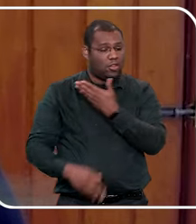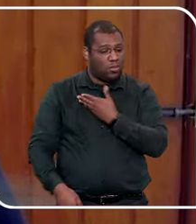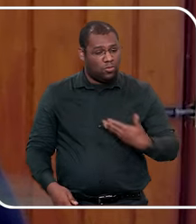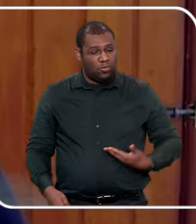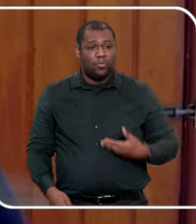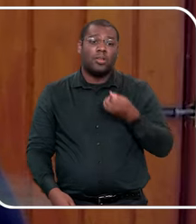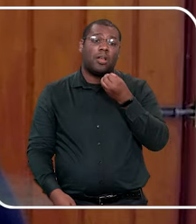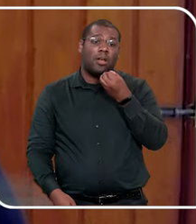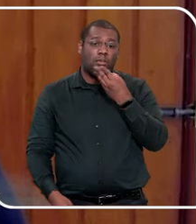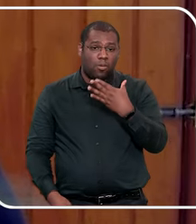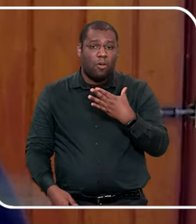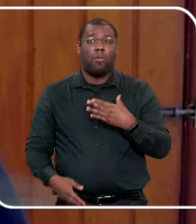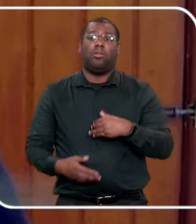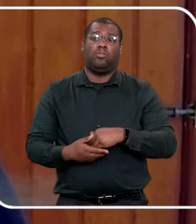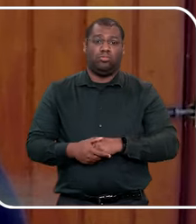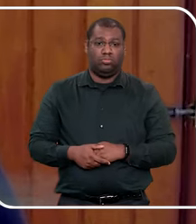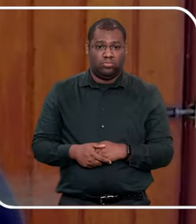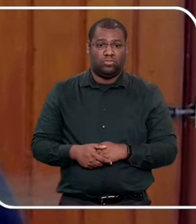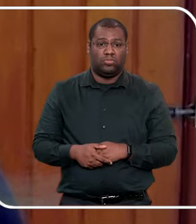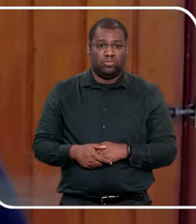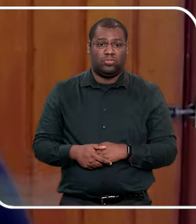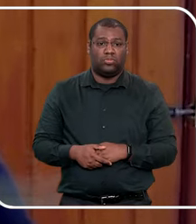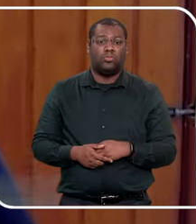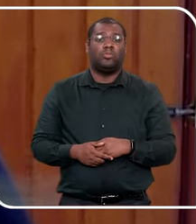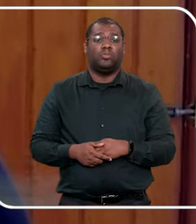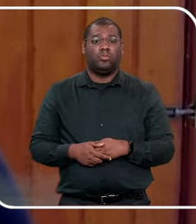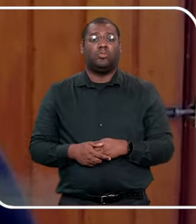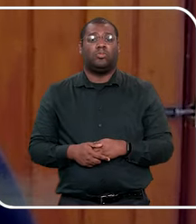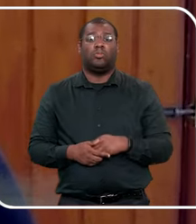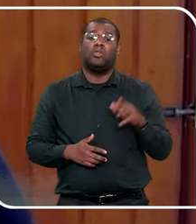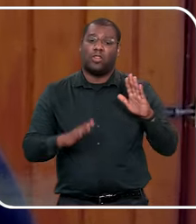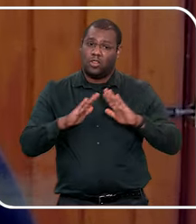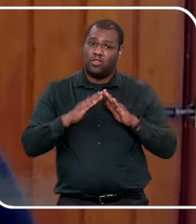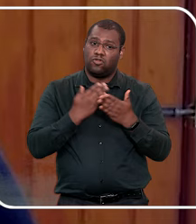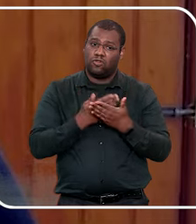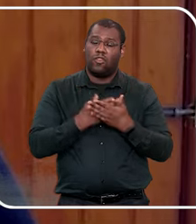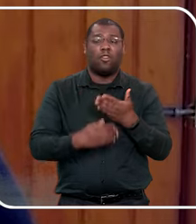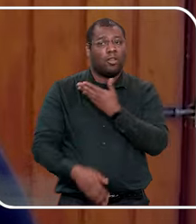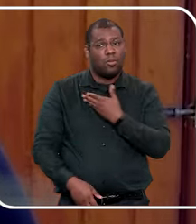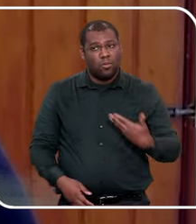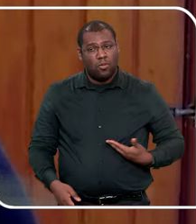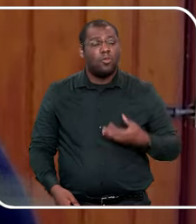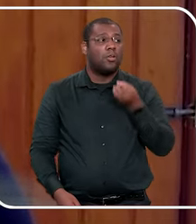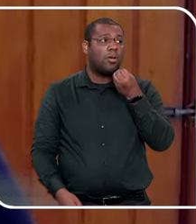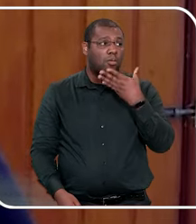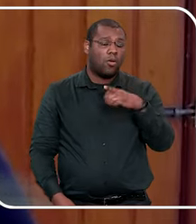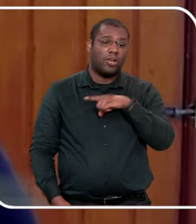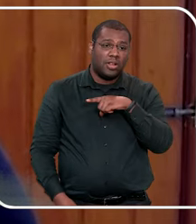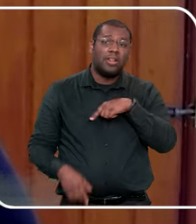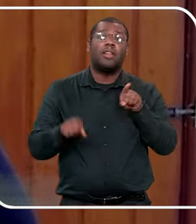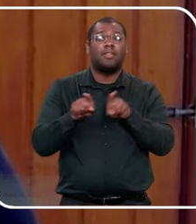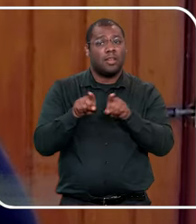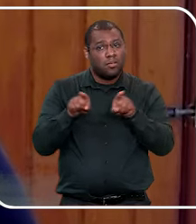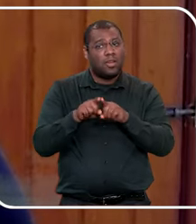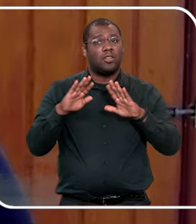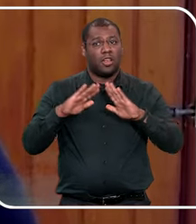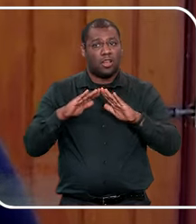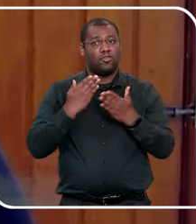porque no acolhimento, a gente usa muito, o equipamento público, né, a gente é aconselhado, e já deixei em particular,